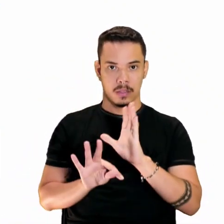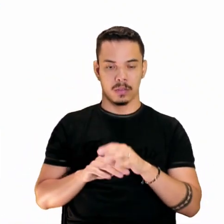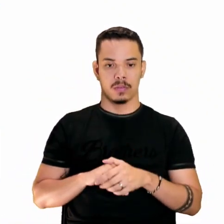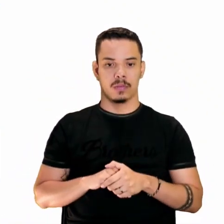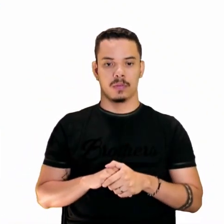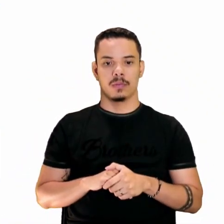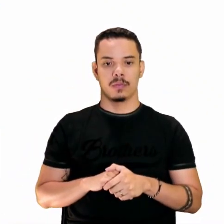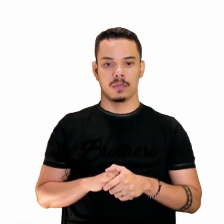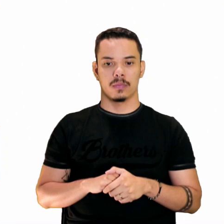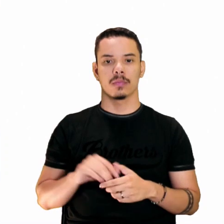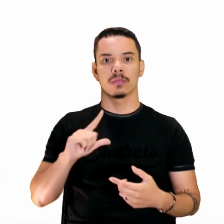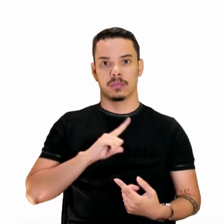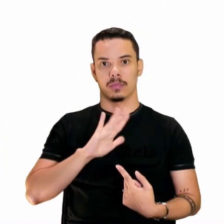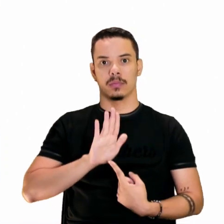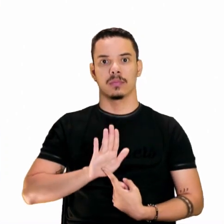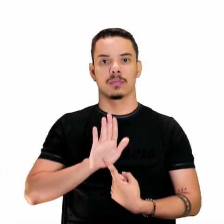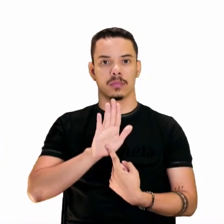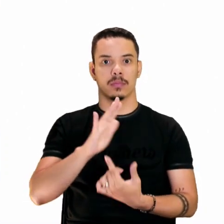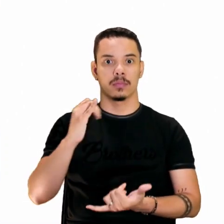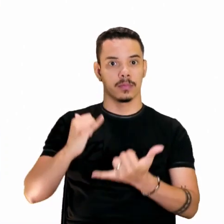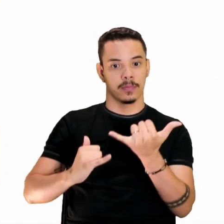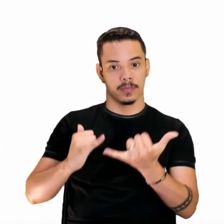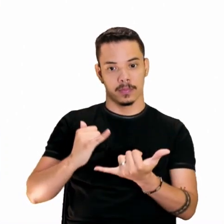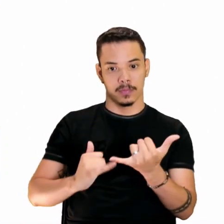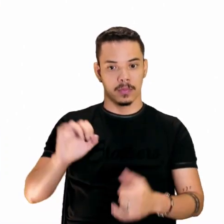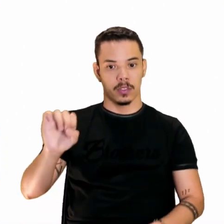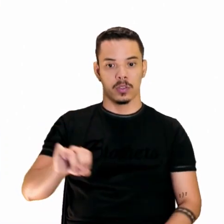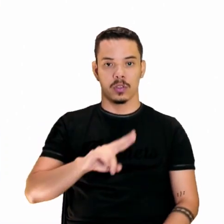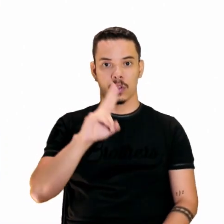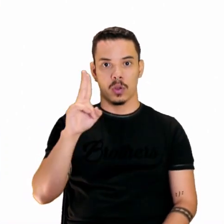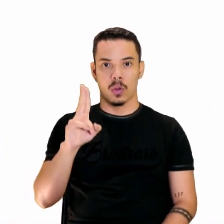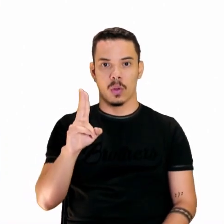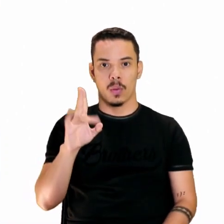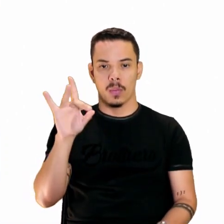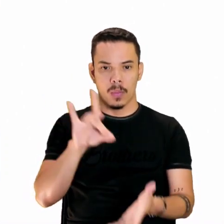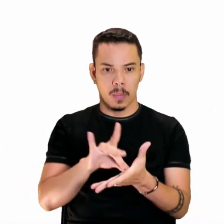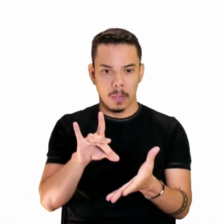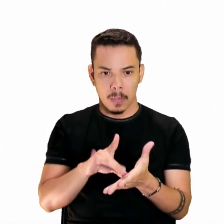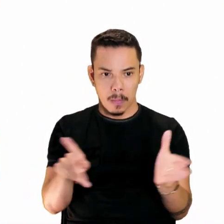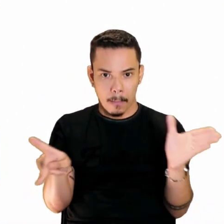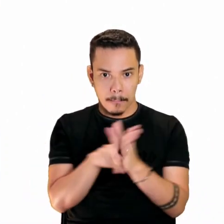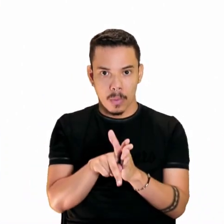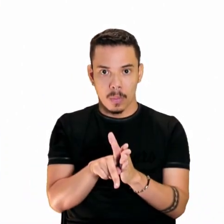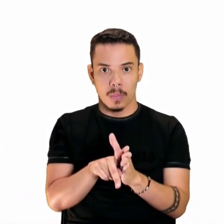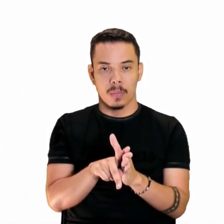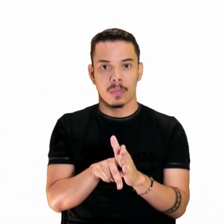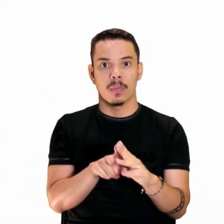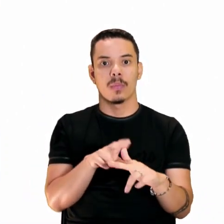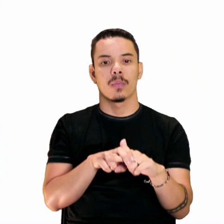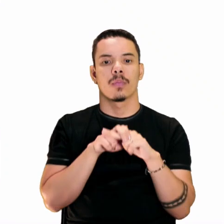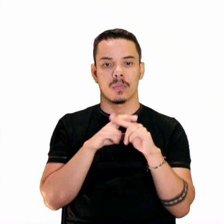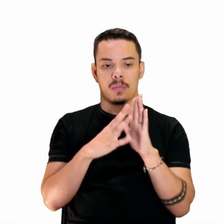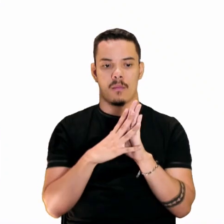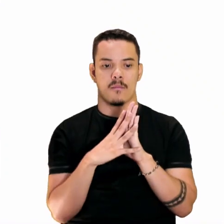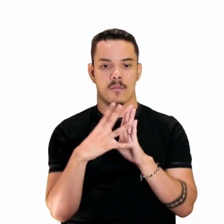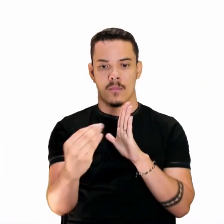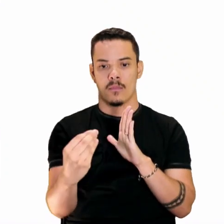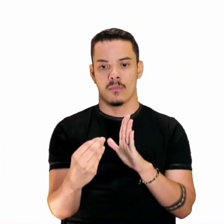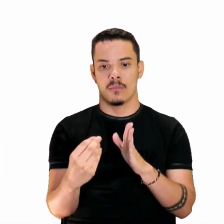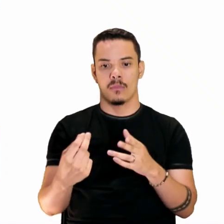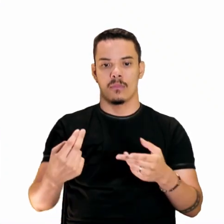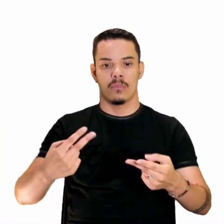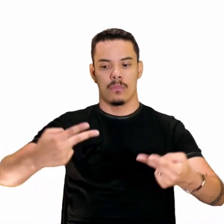Ou seja, ele apresenta semelhanças ou cópia de trecho do original. Então, lá vai ser uma cópia, vai ser uma